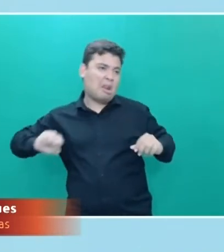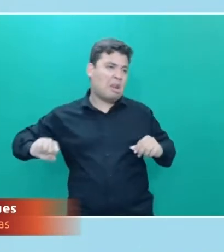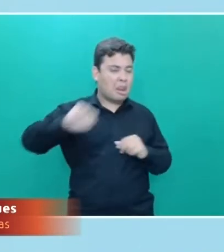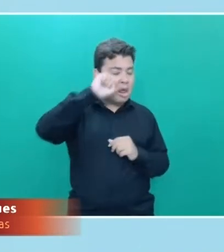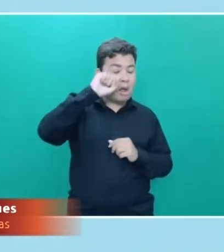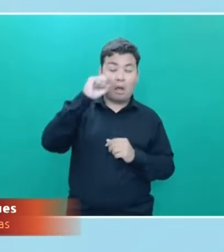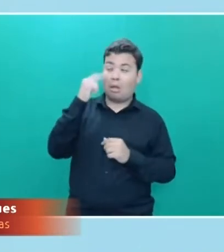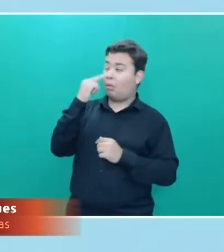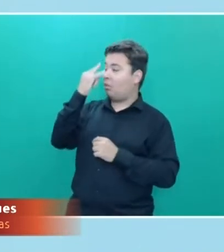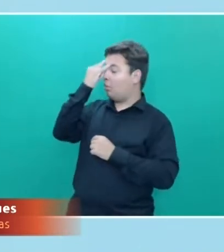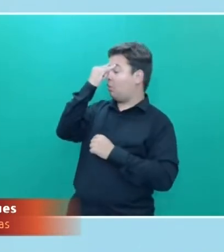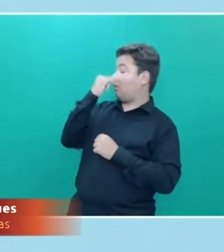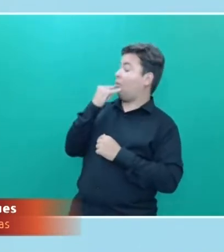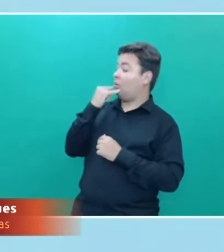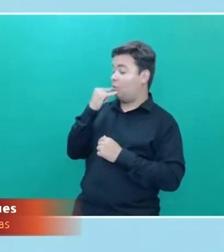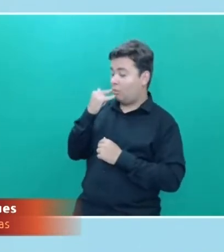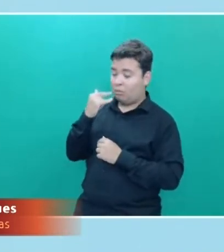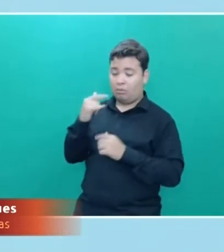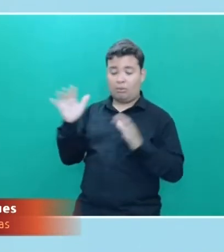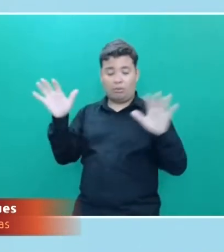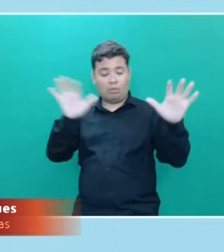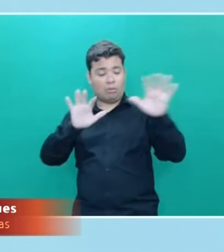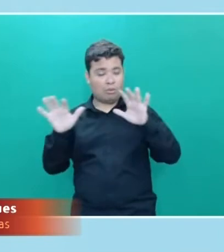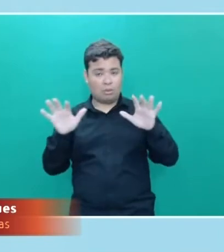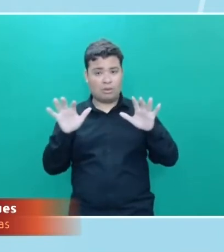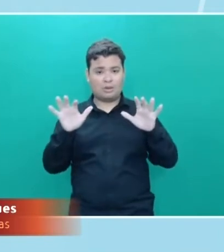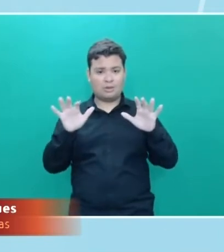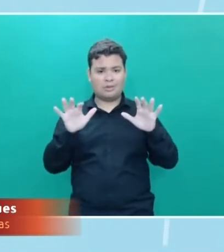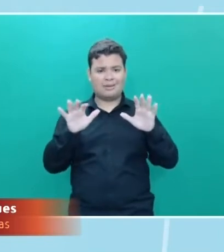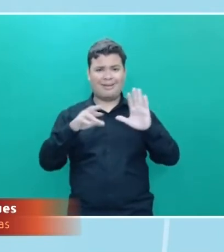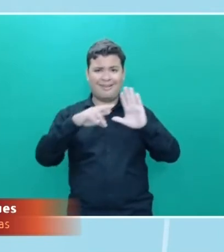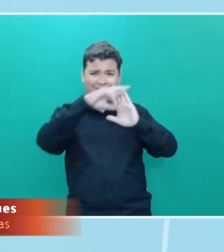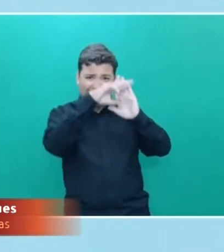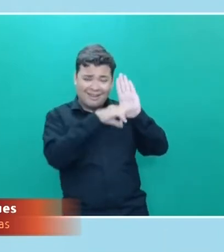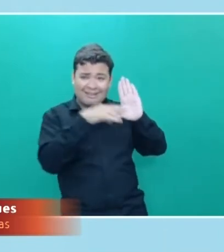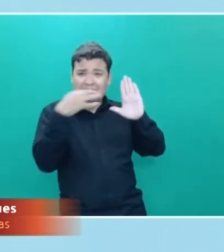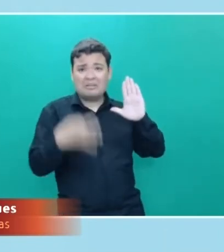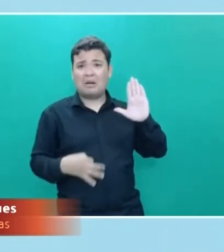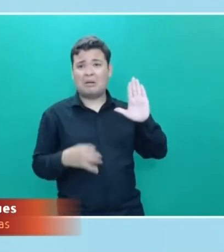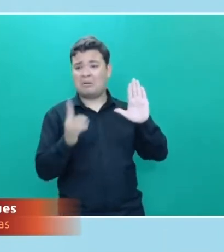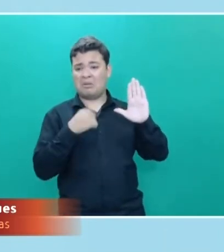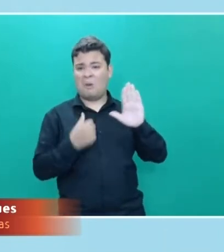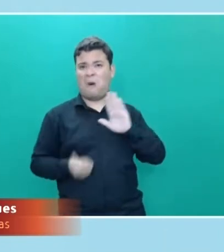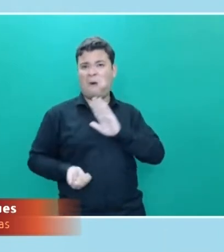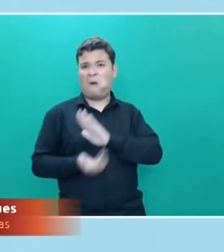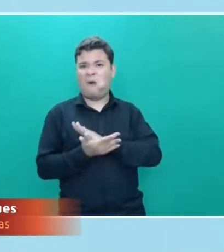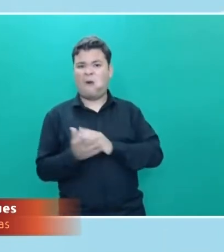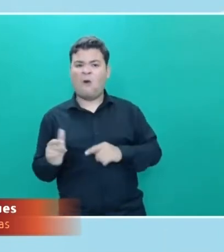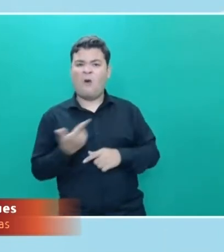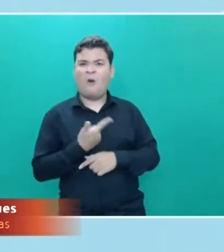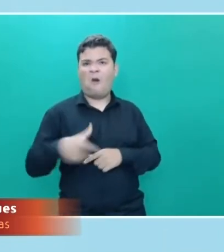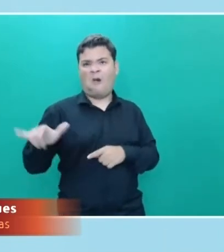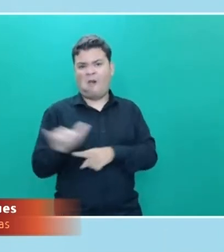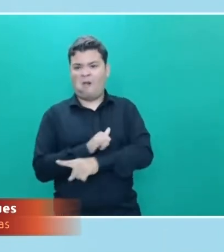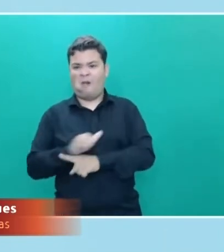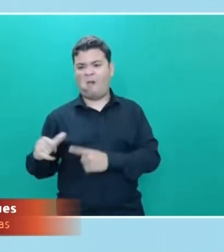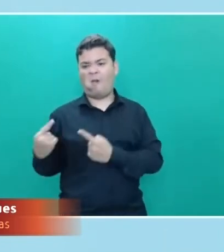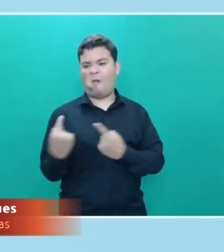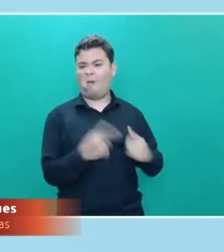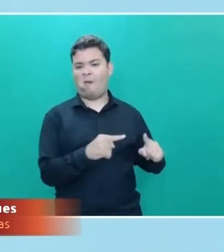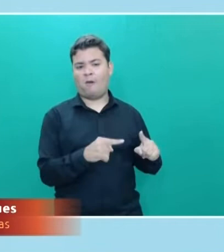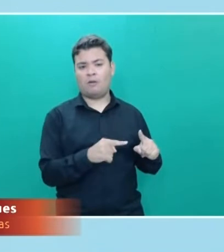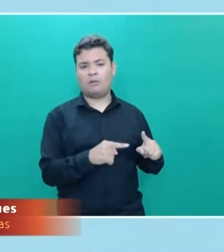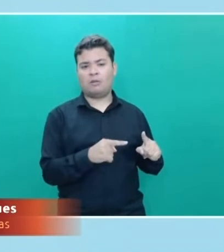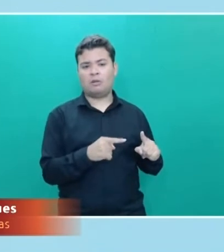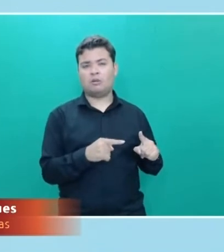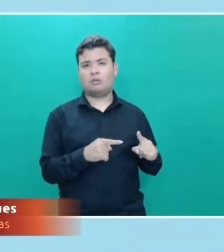do jogo, eu estou lutando de forma baixa, eu estou utilizando meios ardilosos para poder ganhar ali